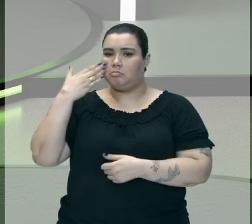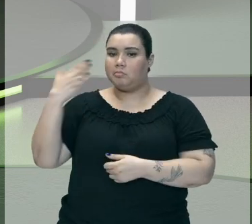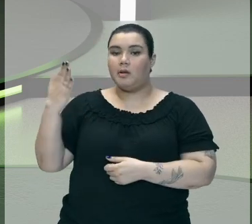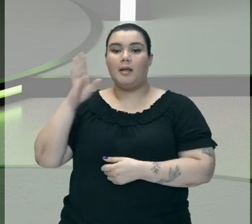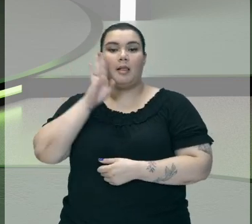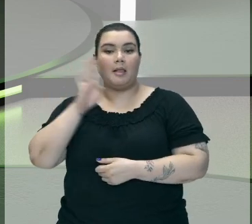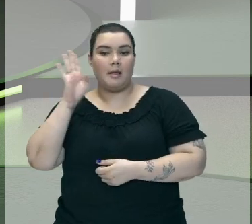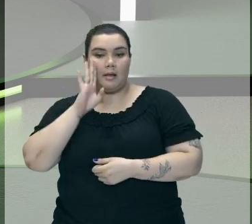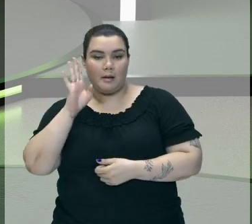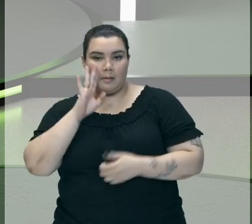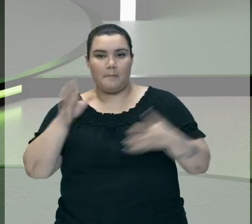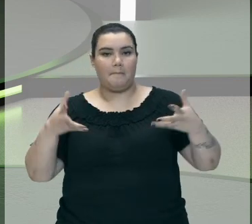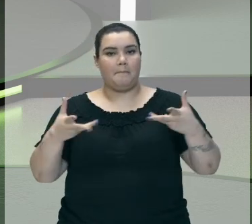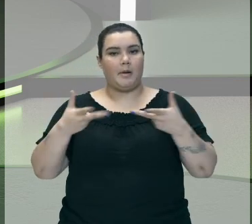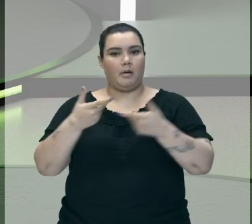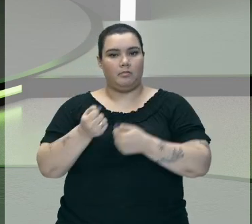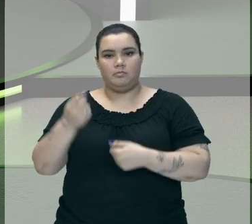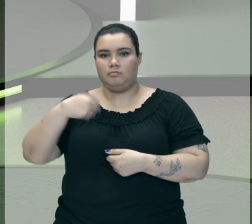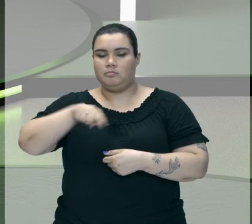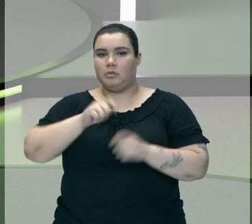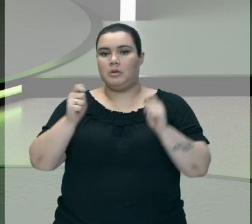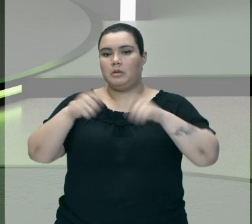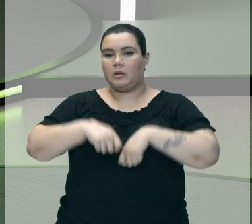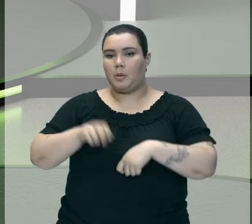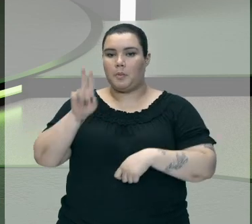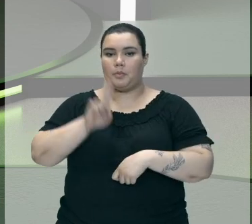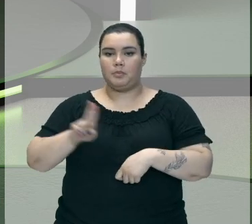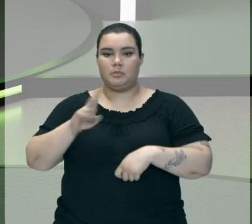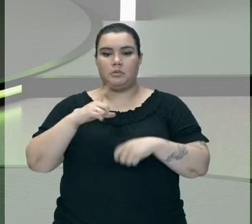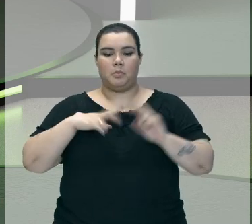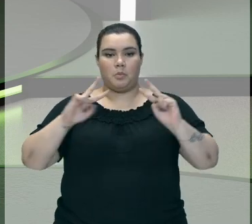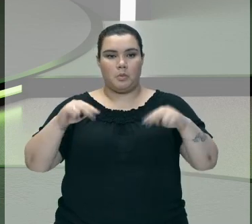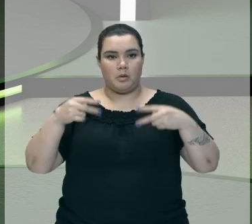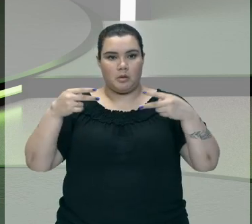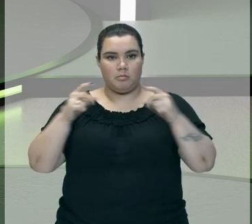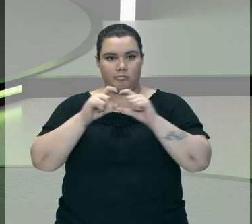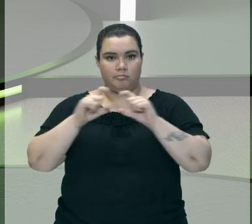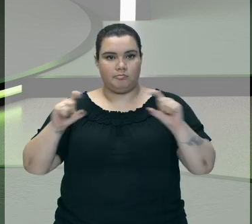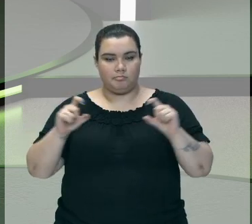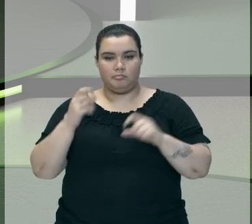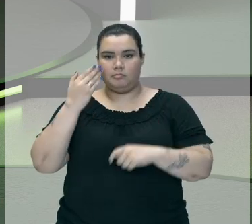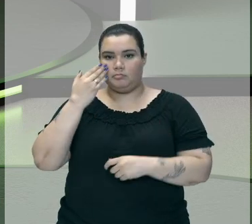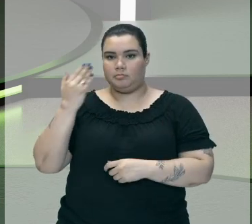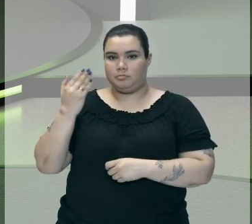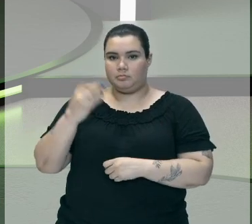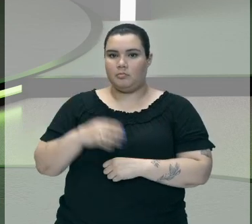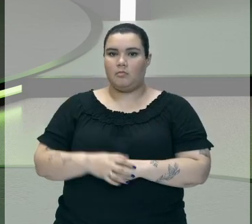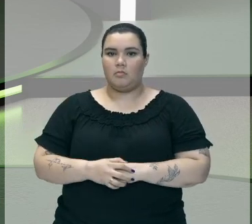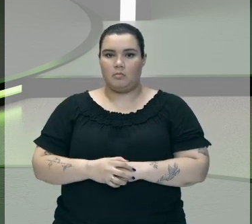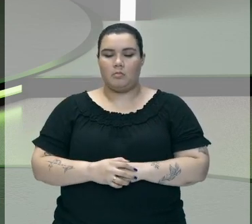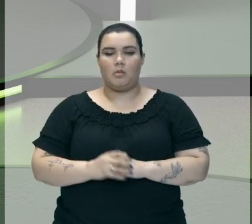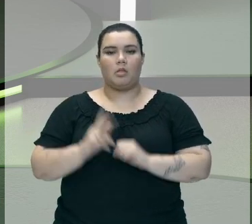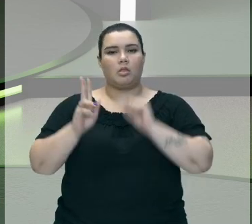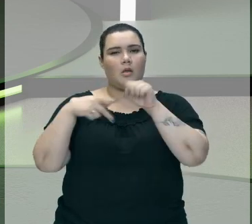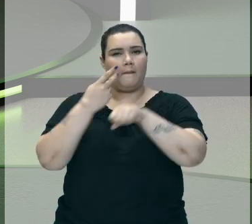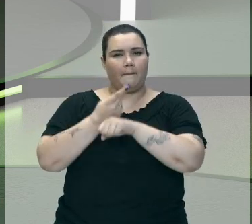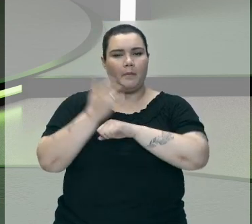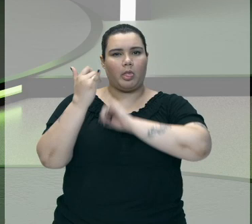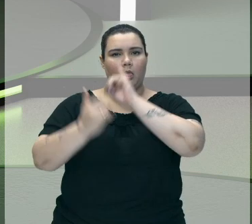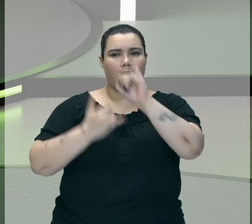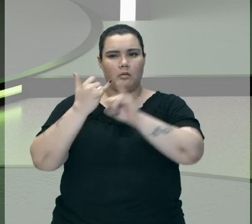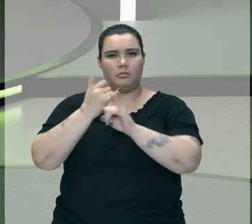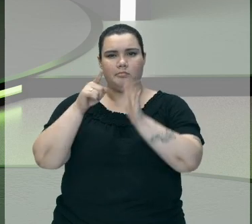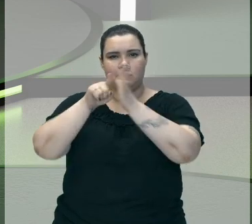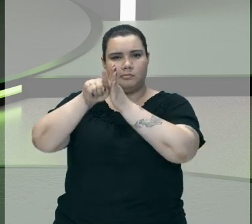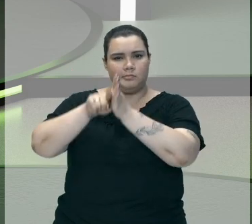Notem ali em cima Que vocês podem Estar acessando O link Bem aqui em cima Vocês podem Depois Estar pesquisando Tem vários